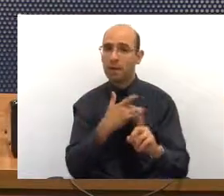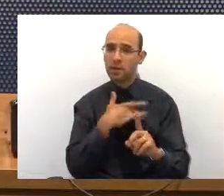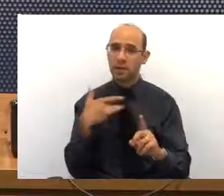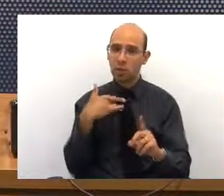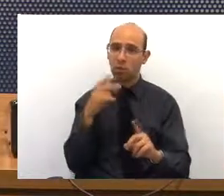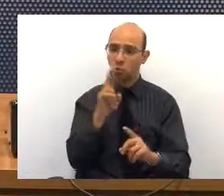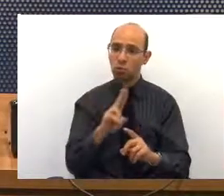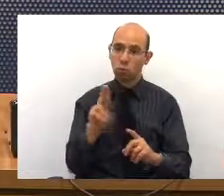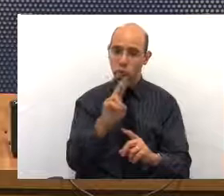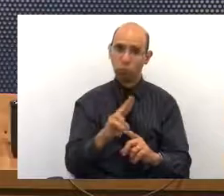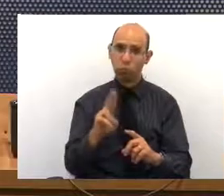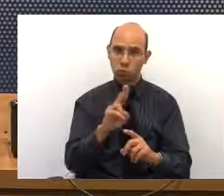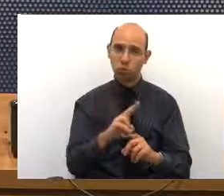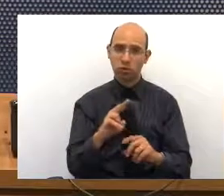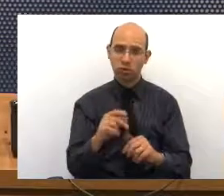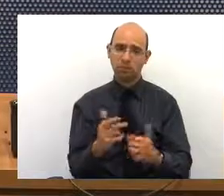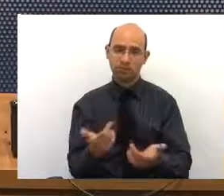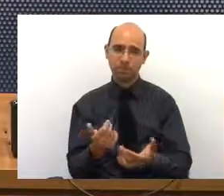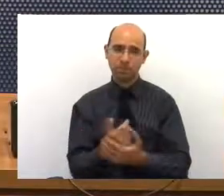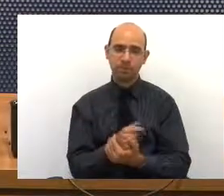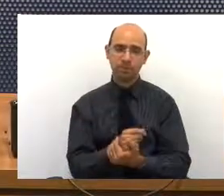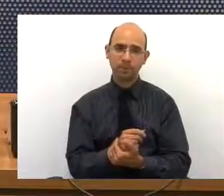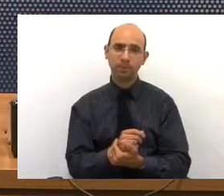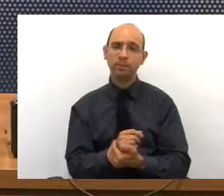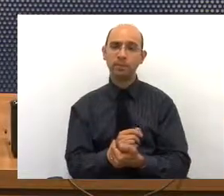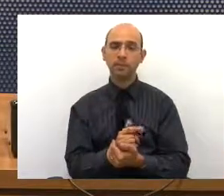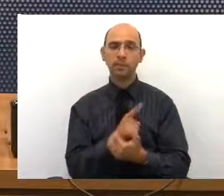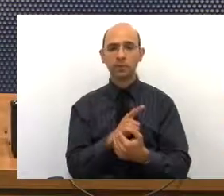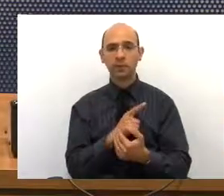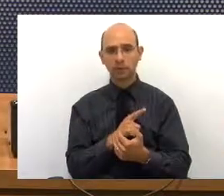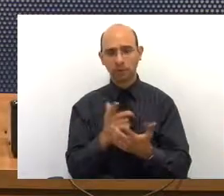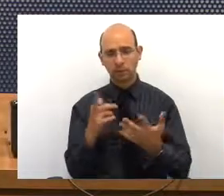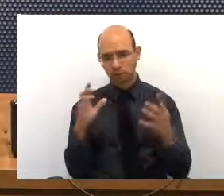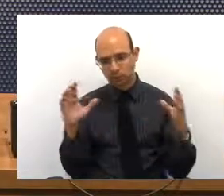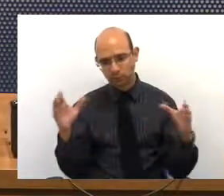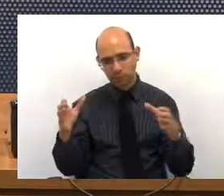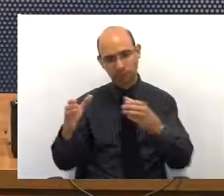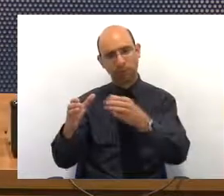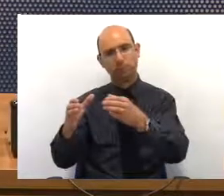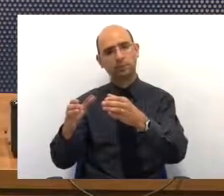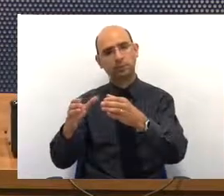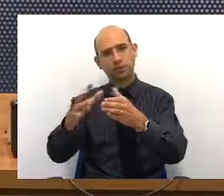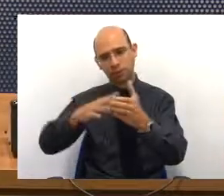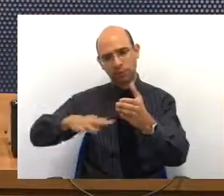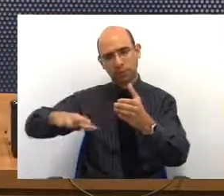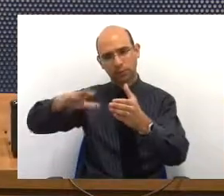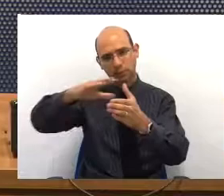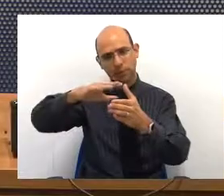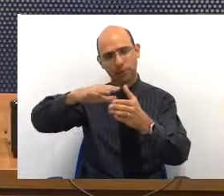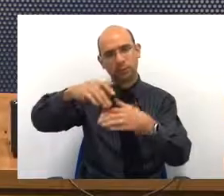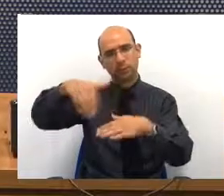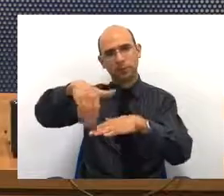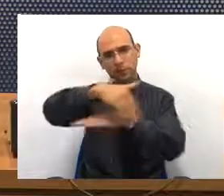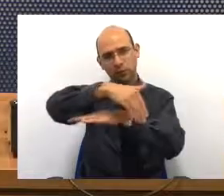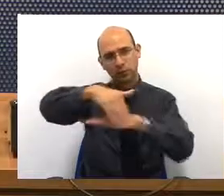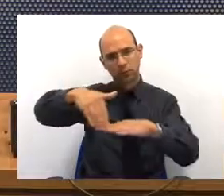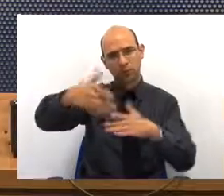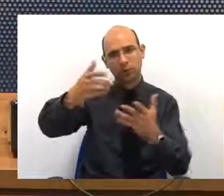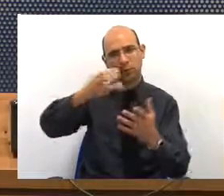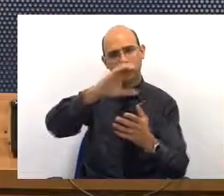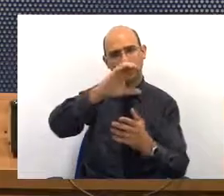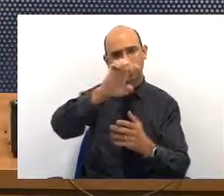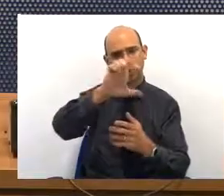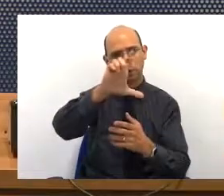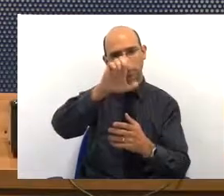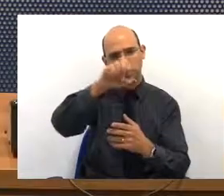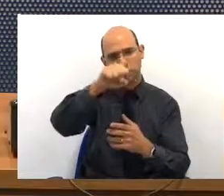usa, já é centralizado na Pátria Celestino, que é principalmente